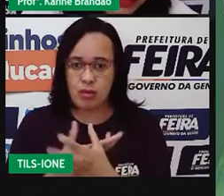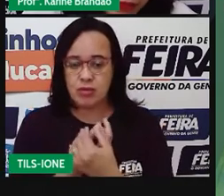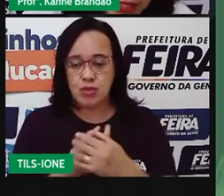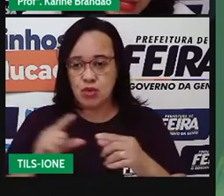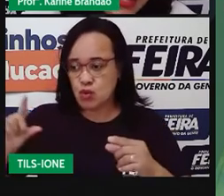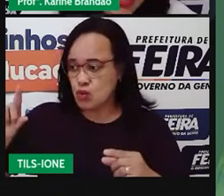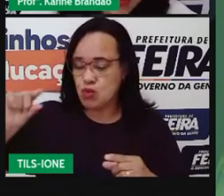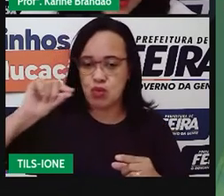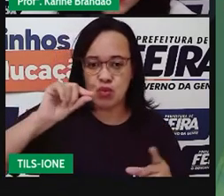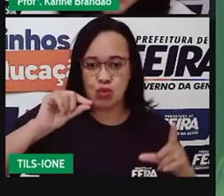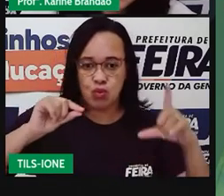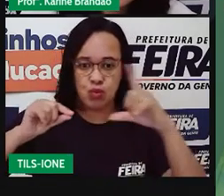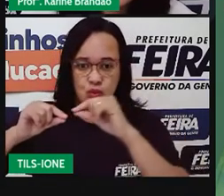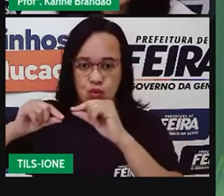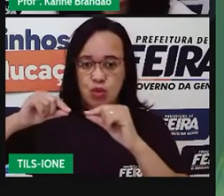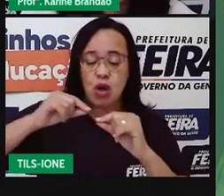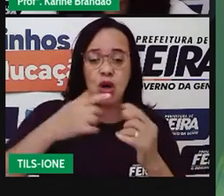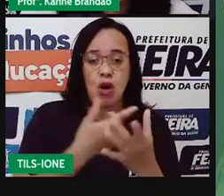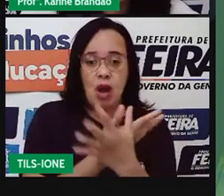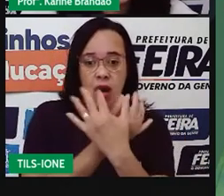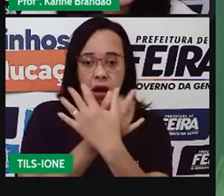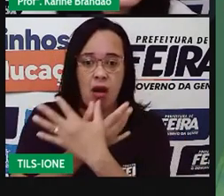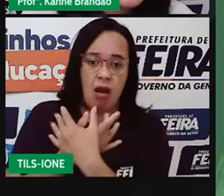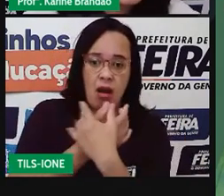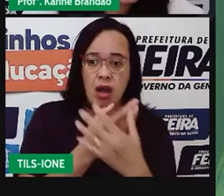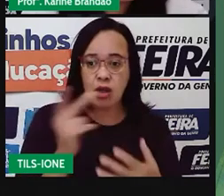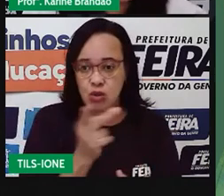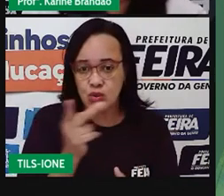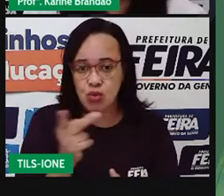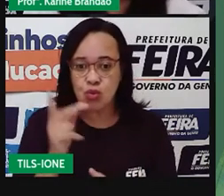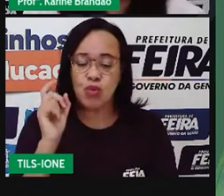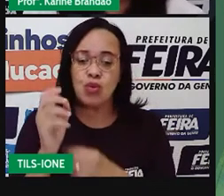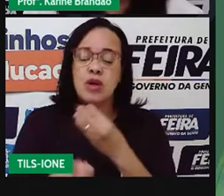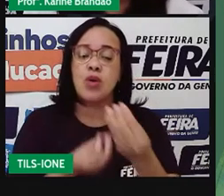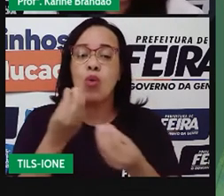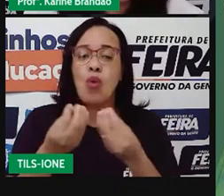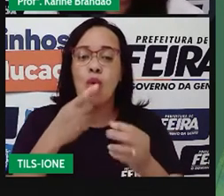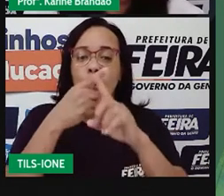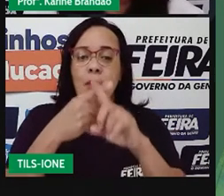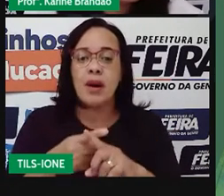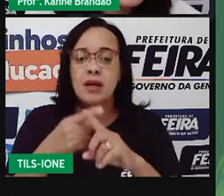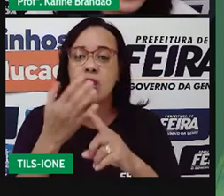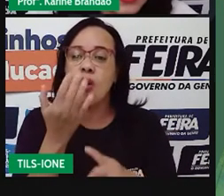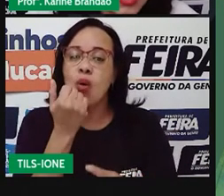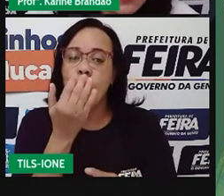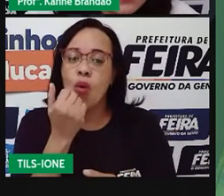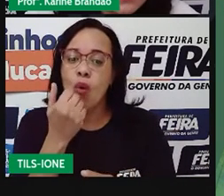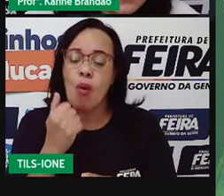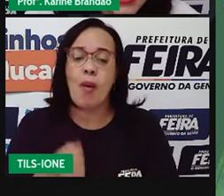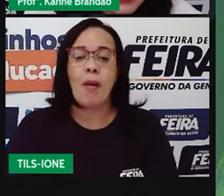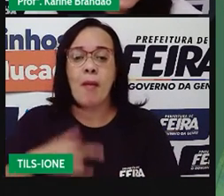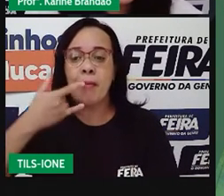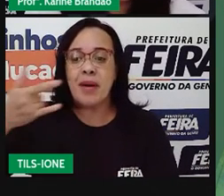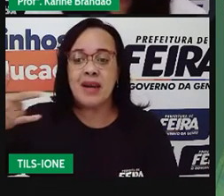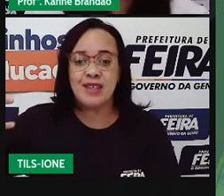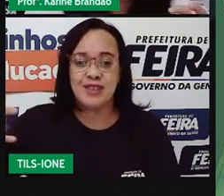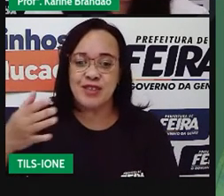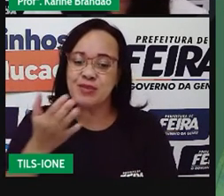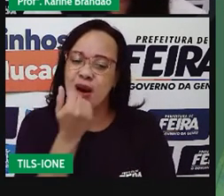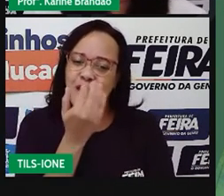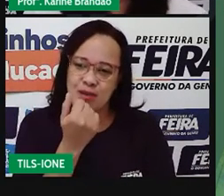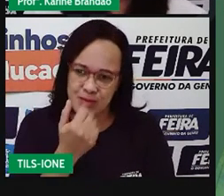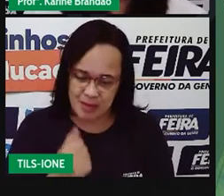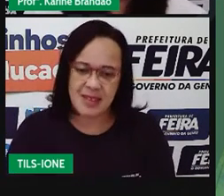porque os pinguins são aves também, né? Essas duas aves estão competindo pelo quê? Por um peixe. Então,